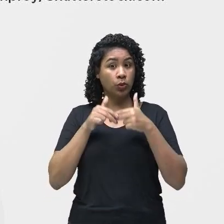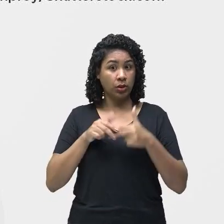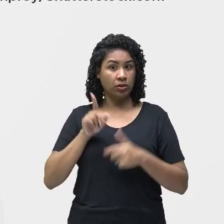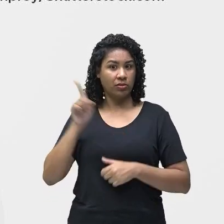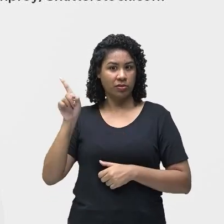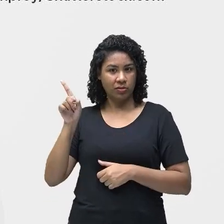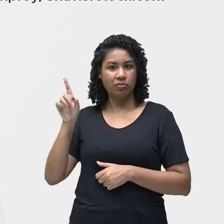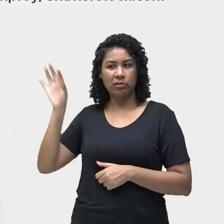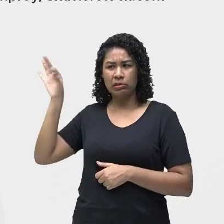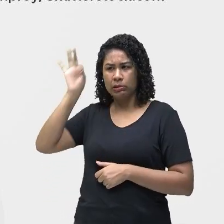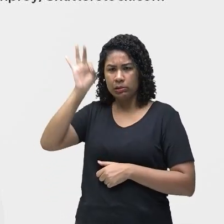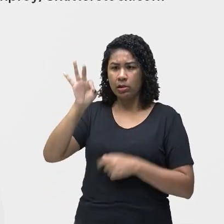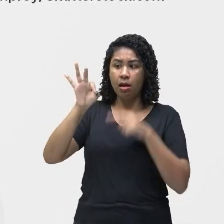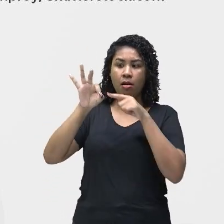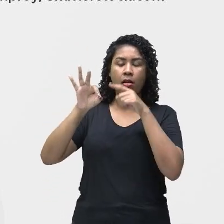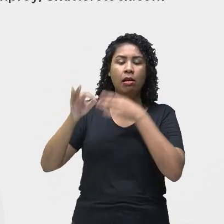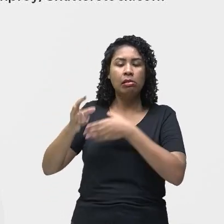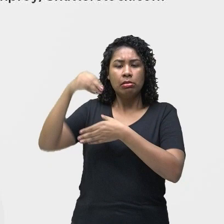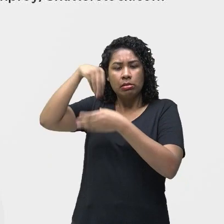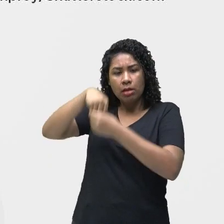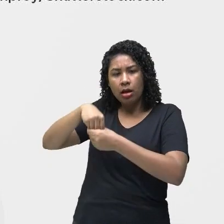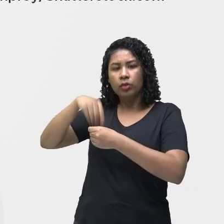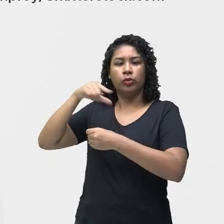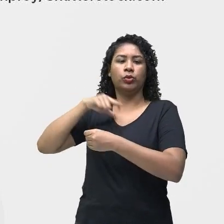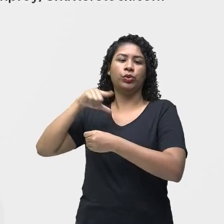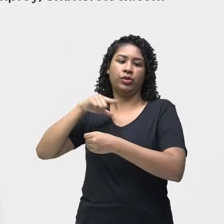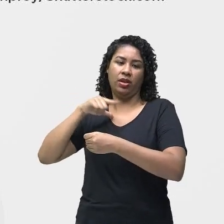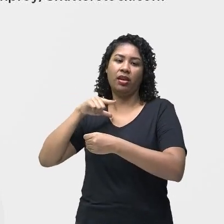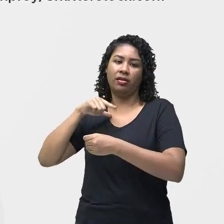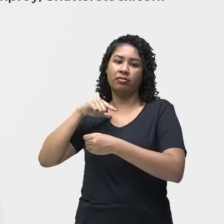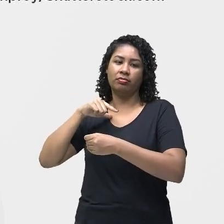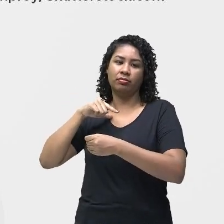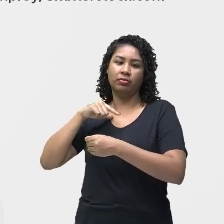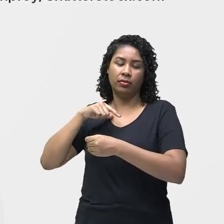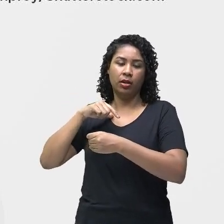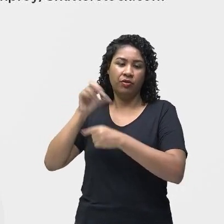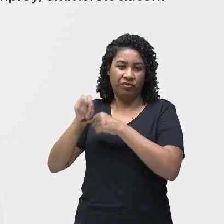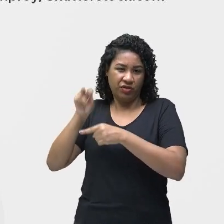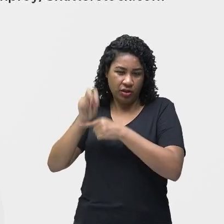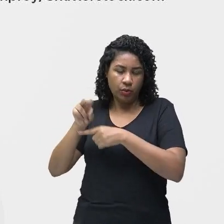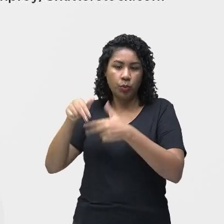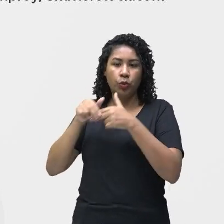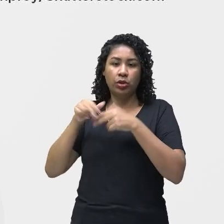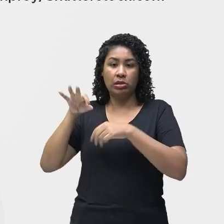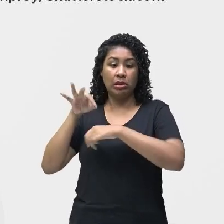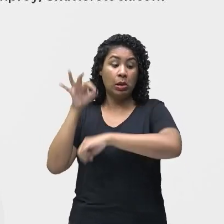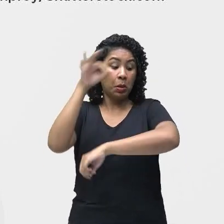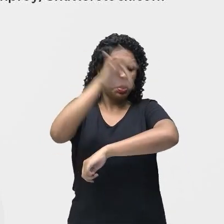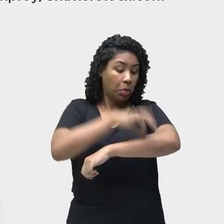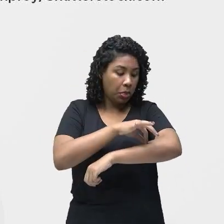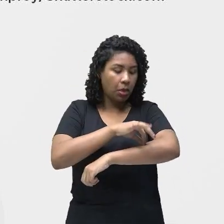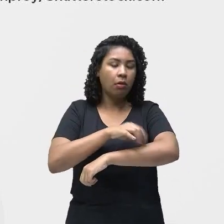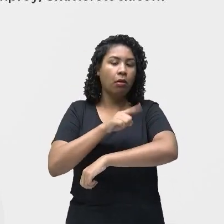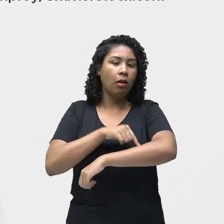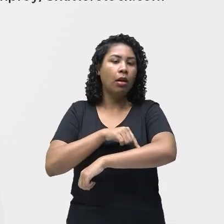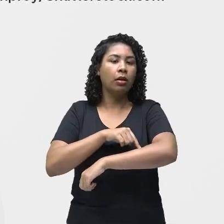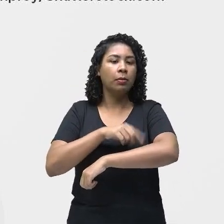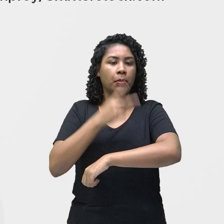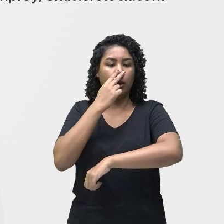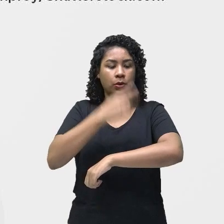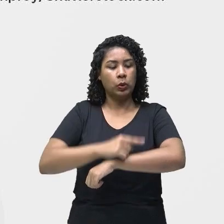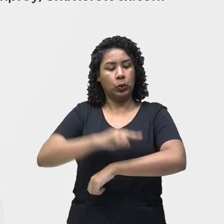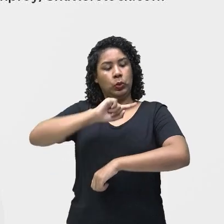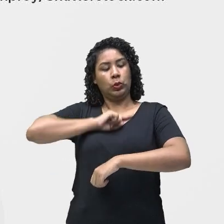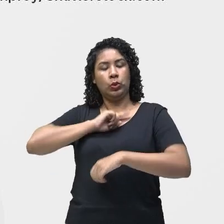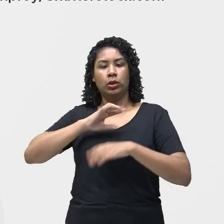dentro do mosquito tem o plasmódio. Quando ele infecta o ser humano, esse plasmódio vai para o corpo do ser humano e